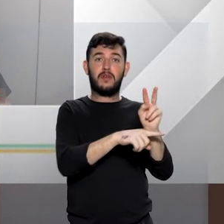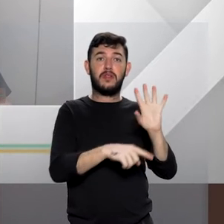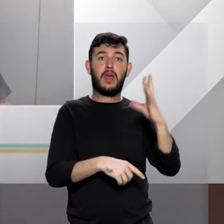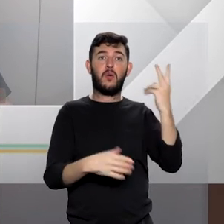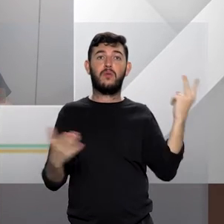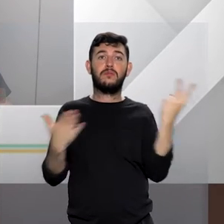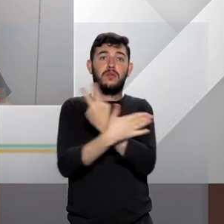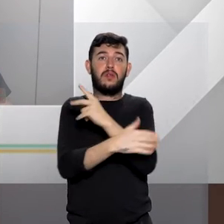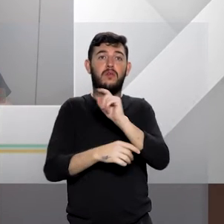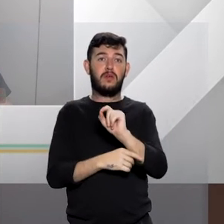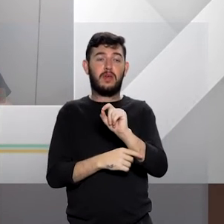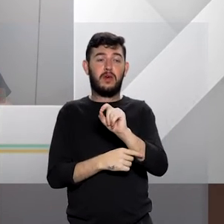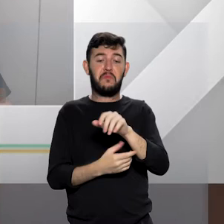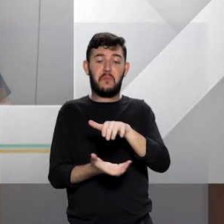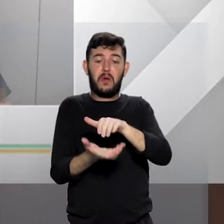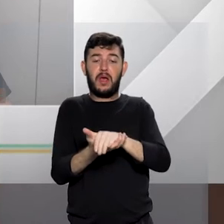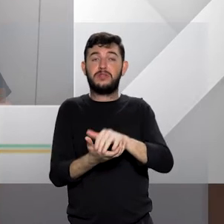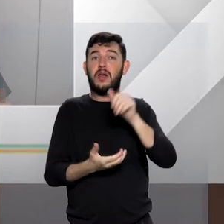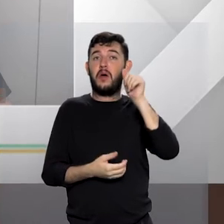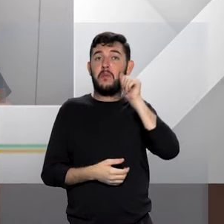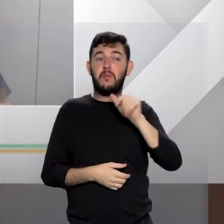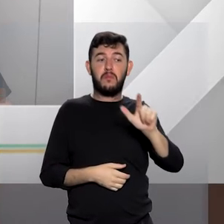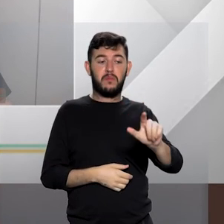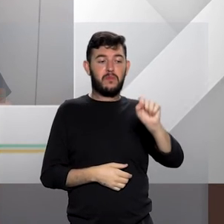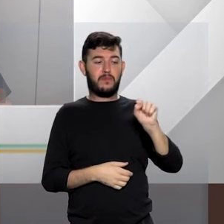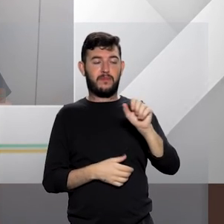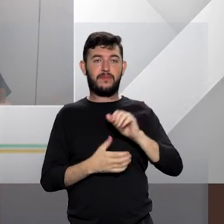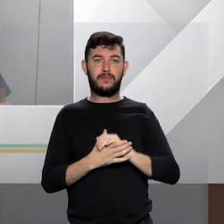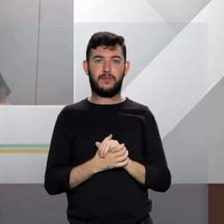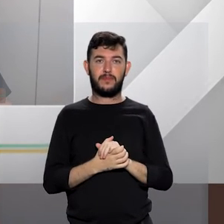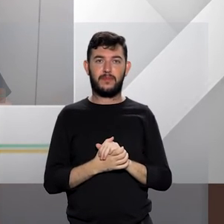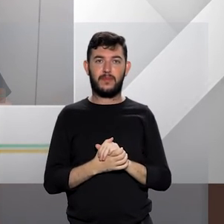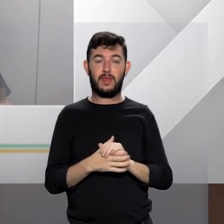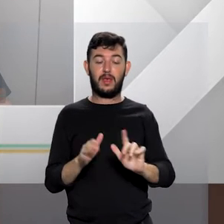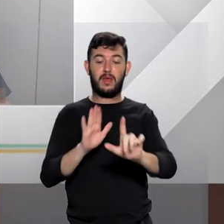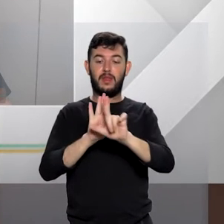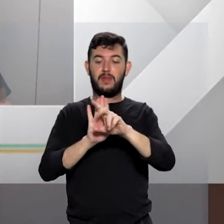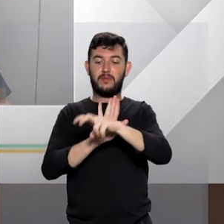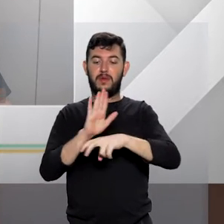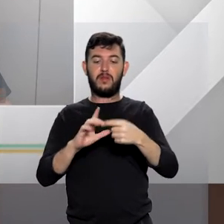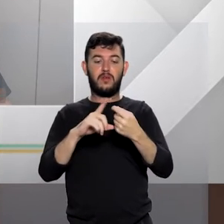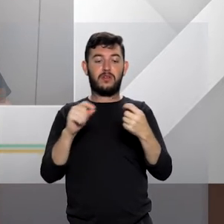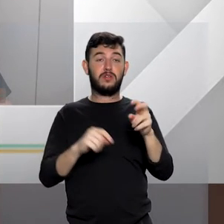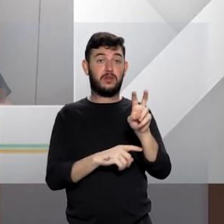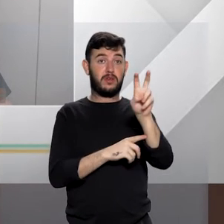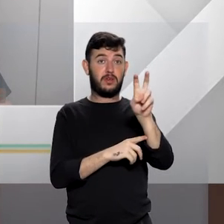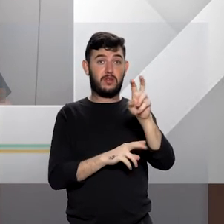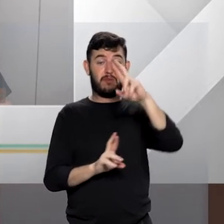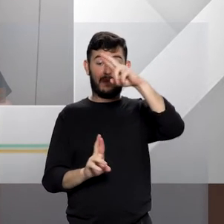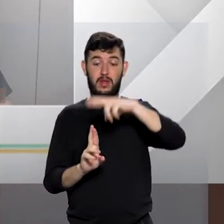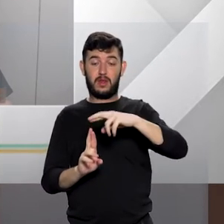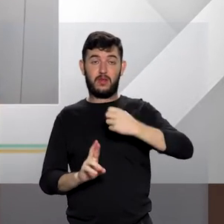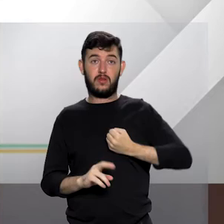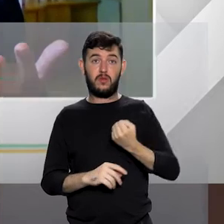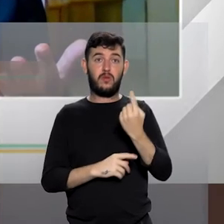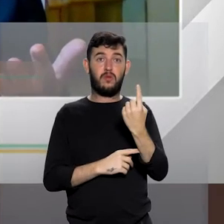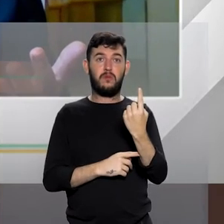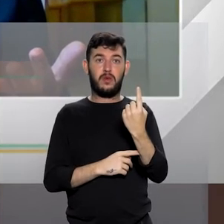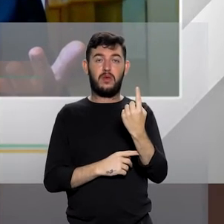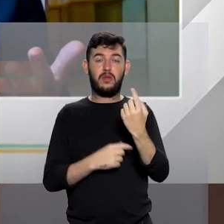Então, ótima pergunta. A lei Maria da Penha, no seu artigo 5º, parágrafo único, estabelece que a lei se aplica